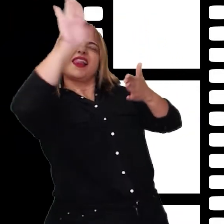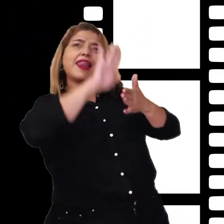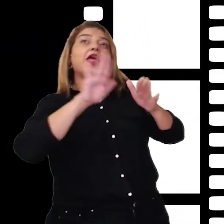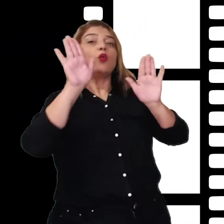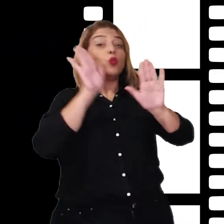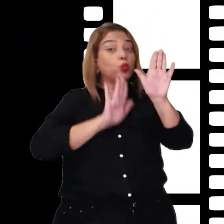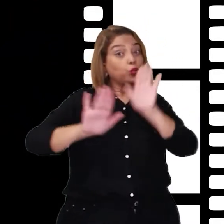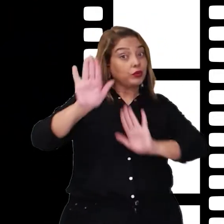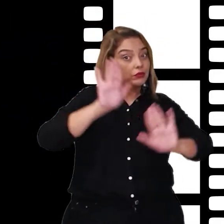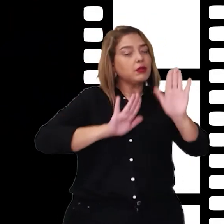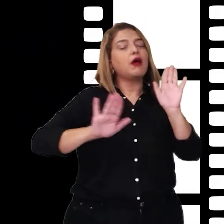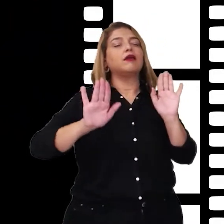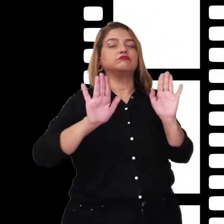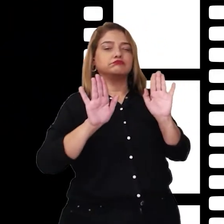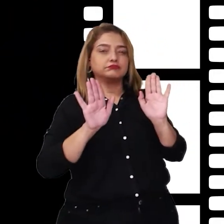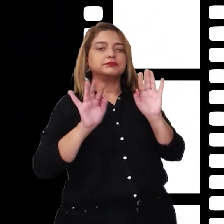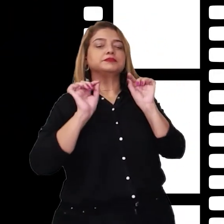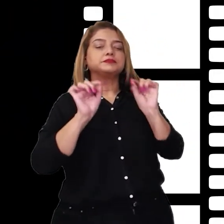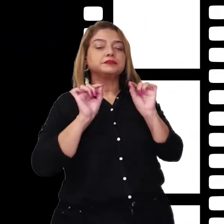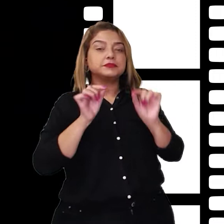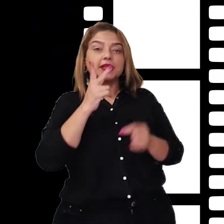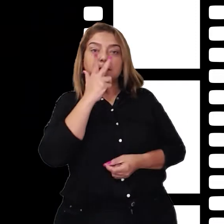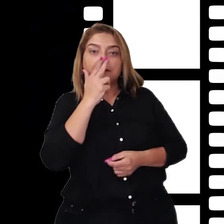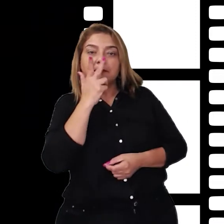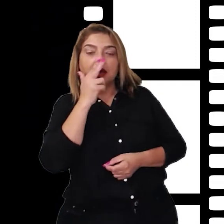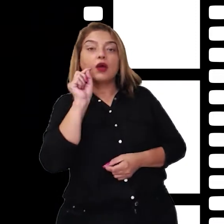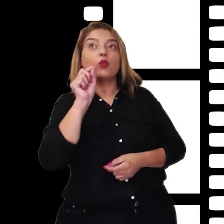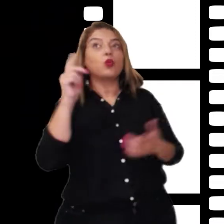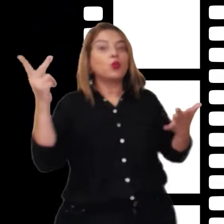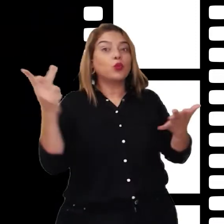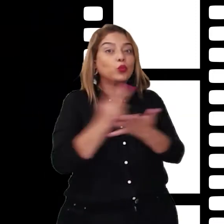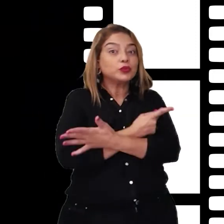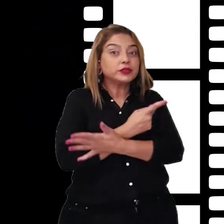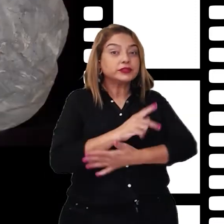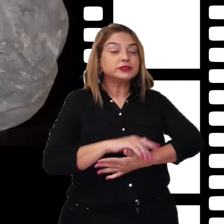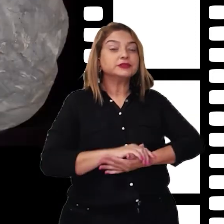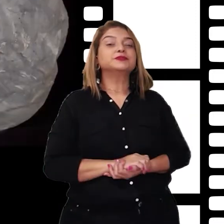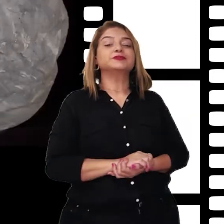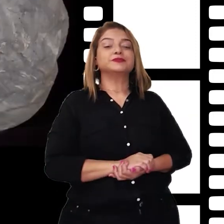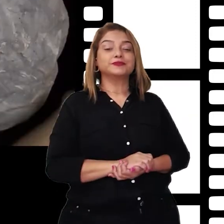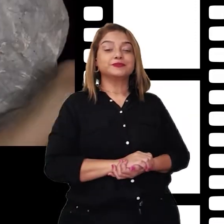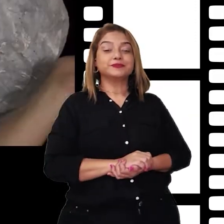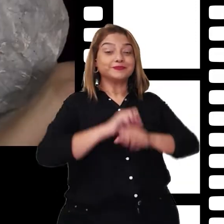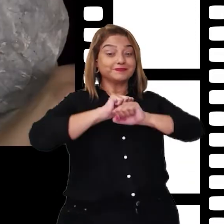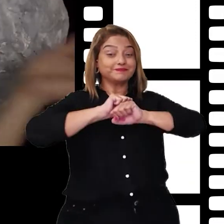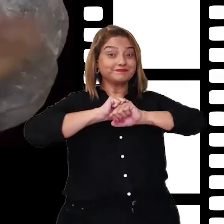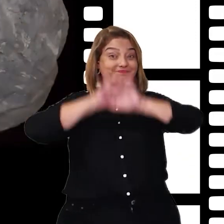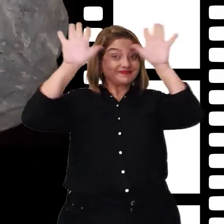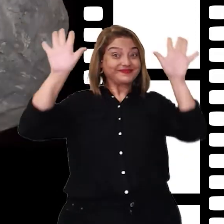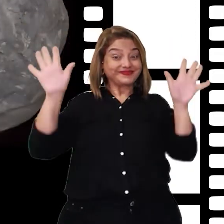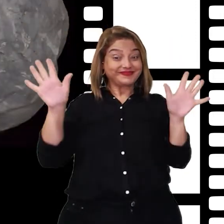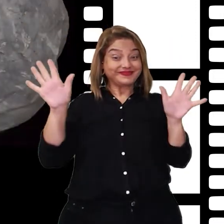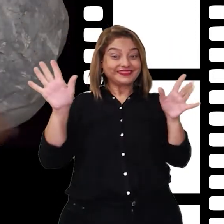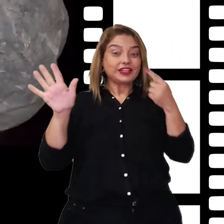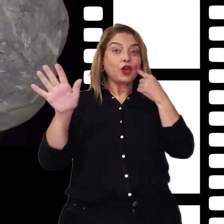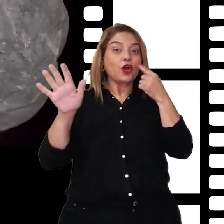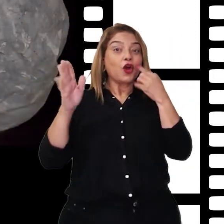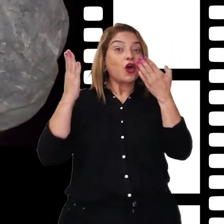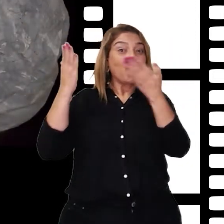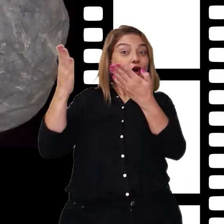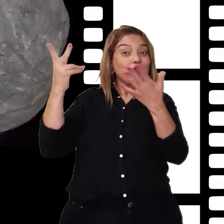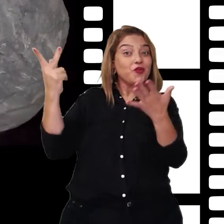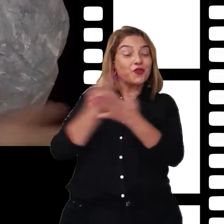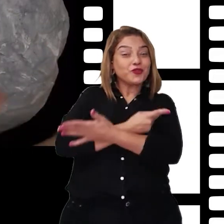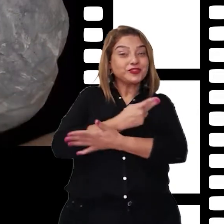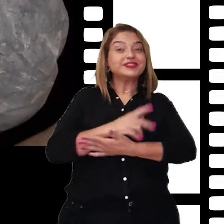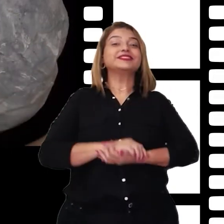com muito jeitinho. E parece que algo aconteceu. Tcharam! Olha o que aconteceu.